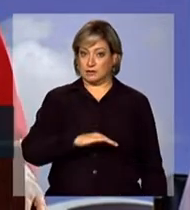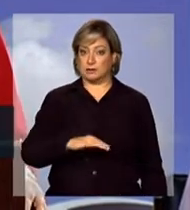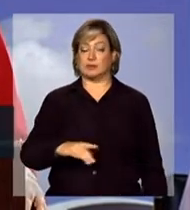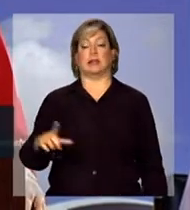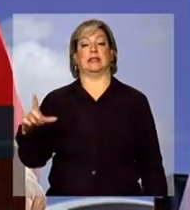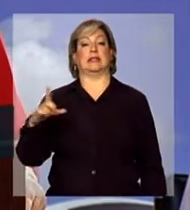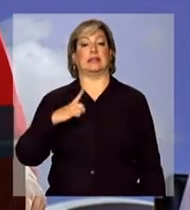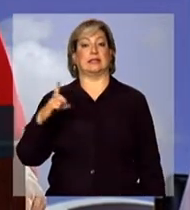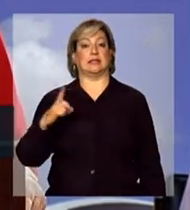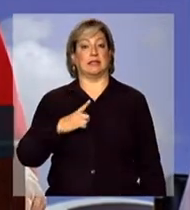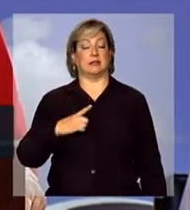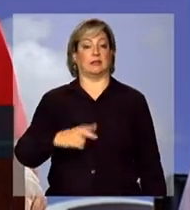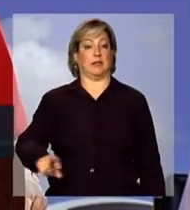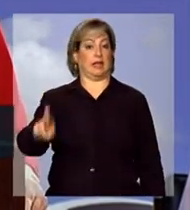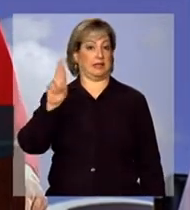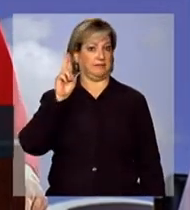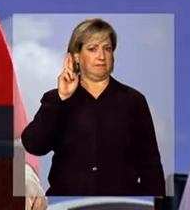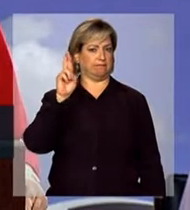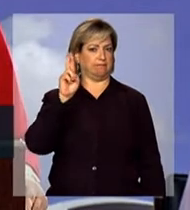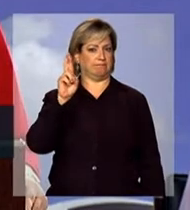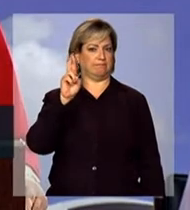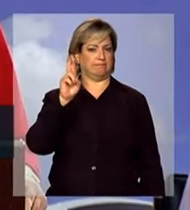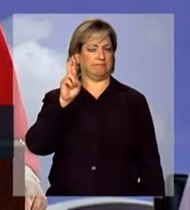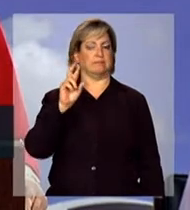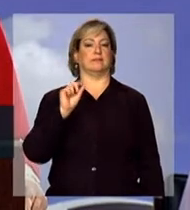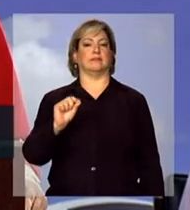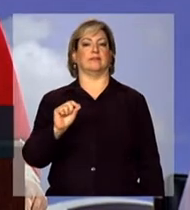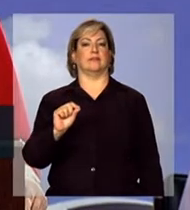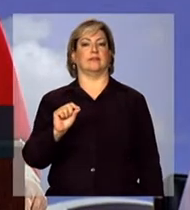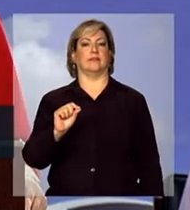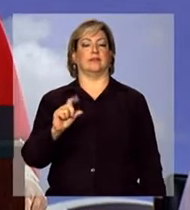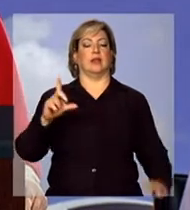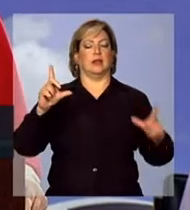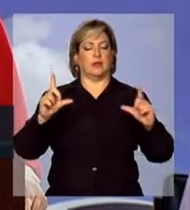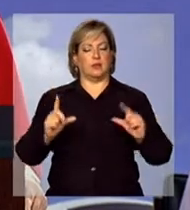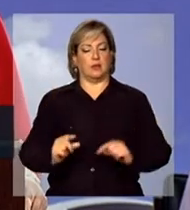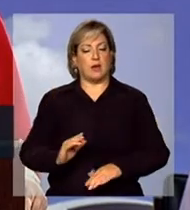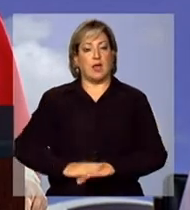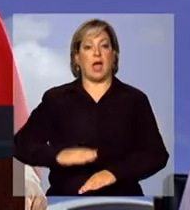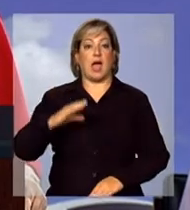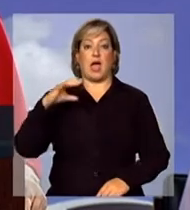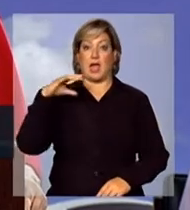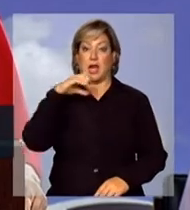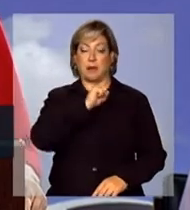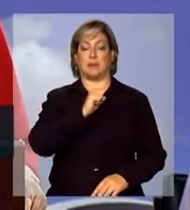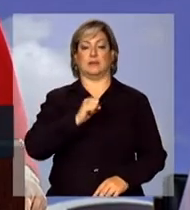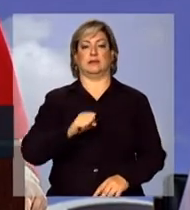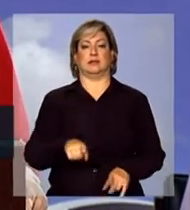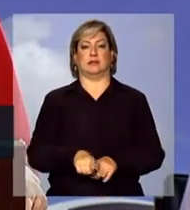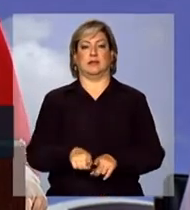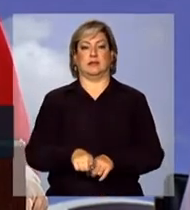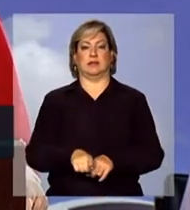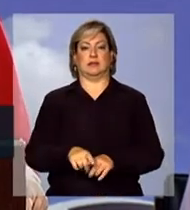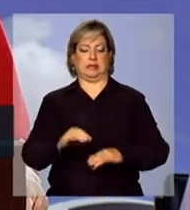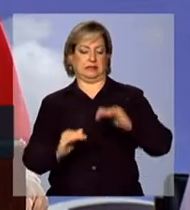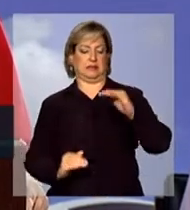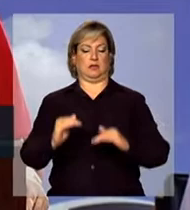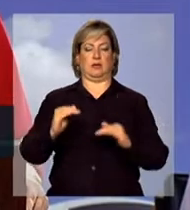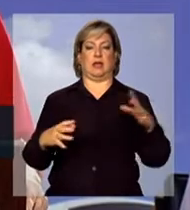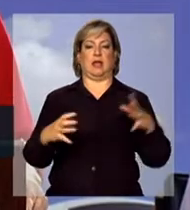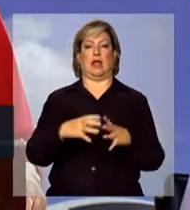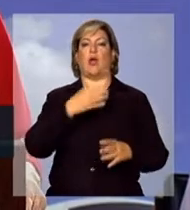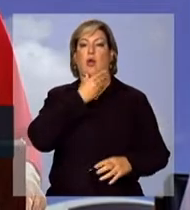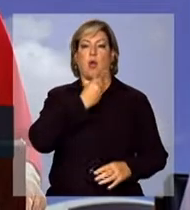a responsabilidade de diminuir com maior rapidez ainda a desigualdade entre homens e mulheres.